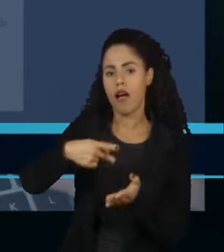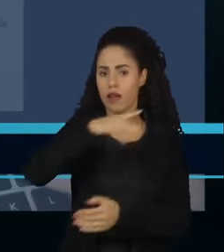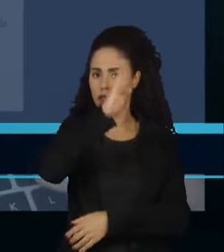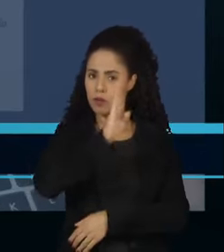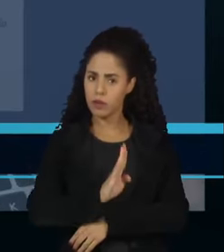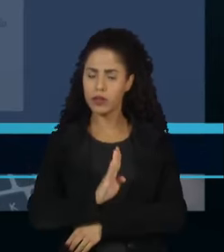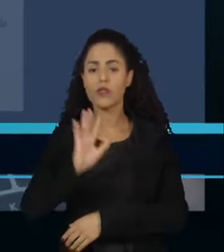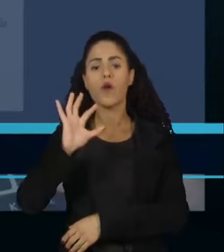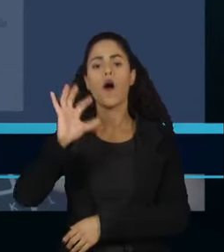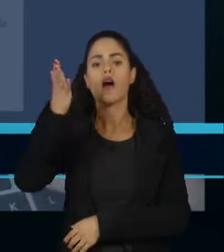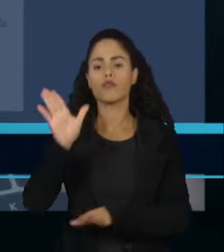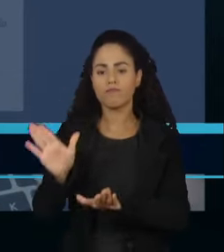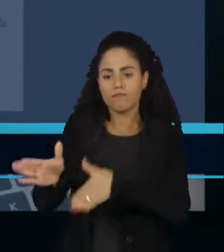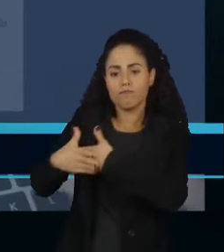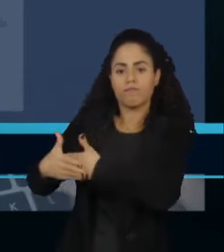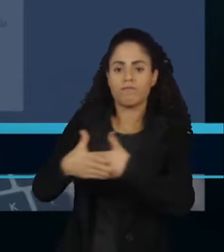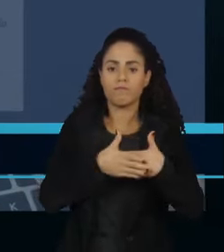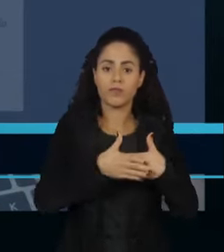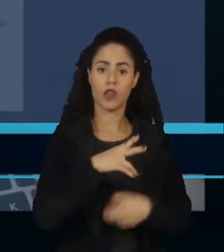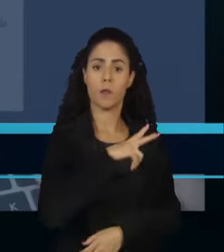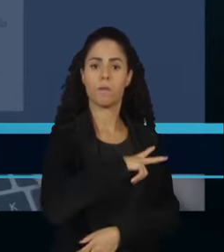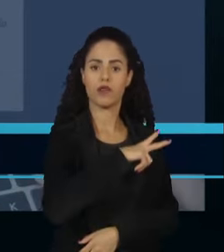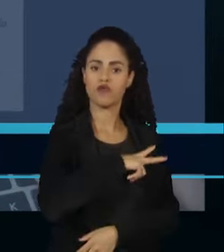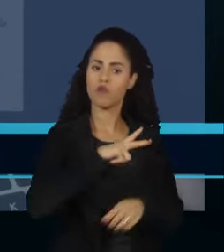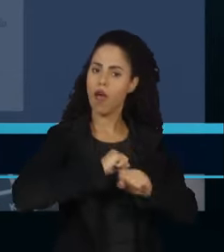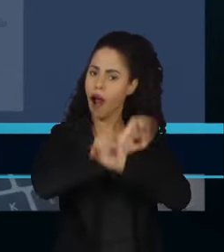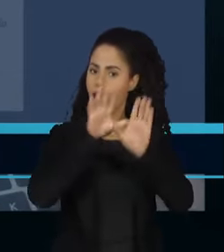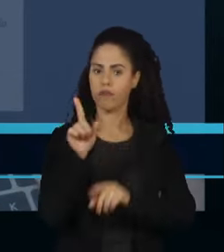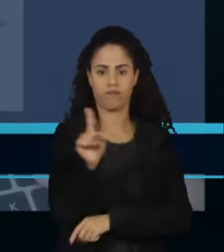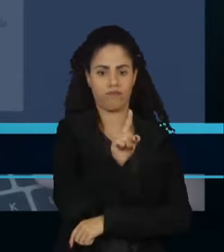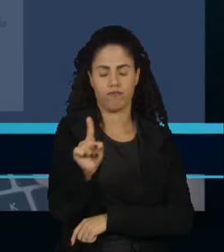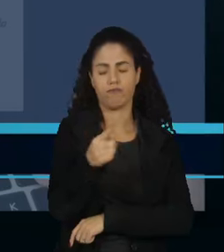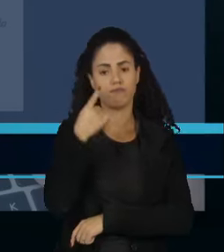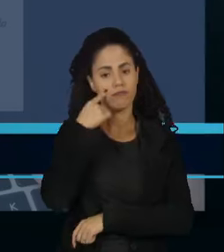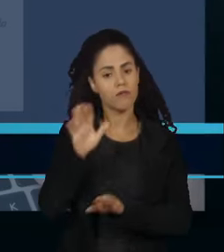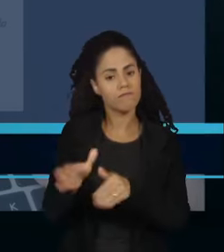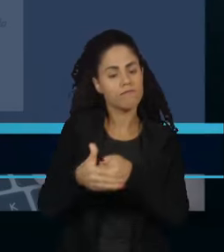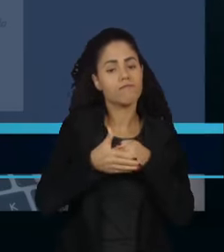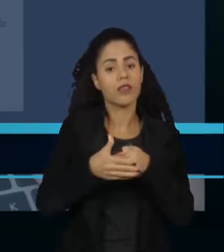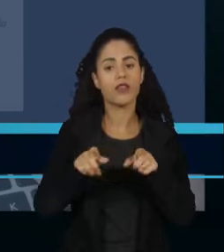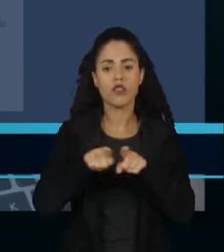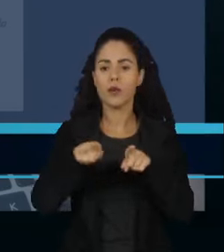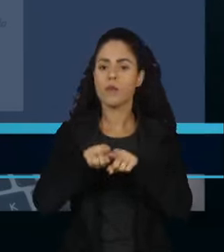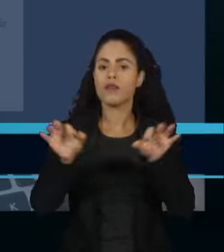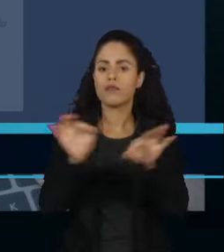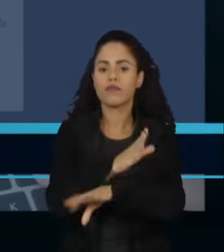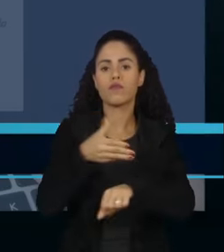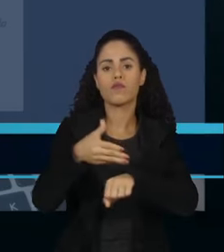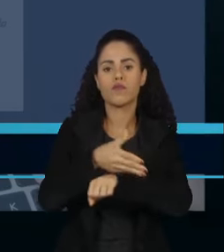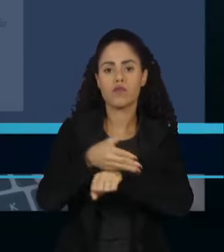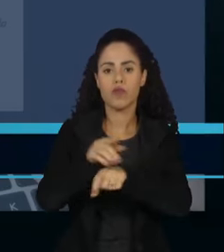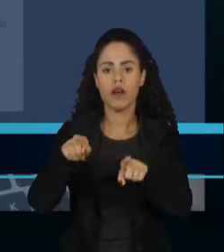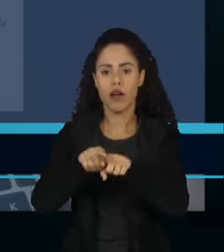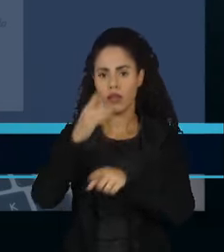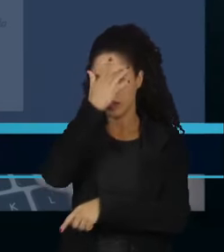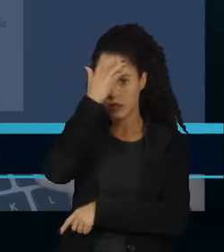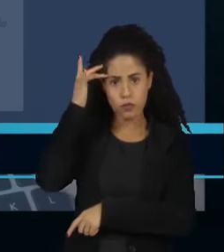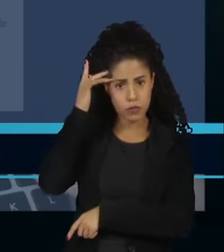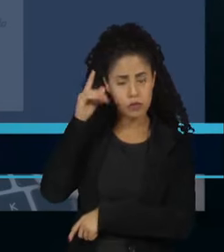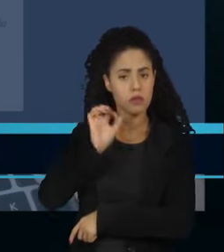ocorreram a portas fechadas, sem transparência, e foram encerradas sem participação dos atingidos.